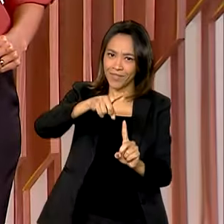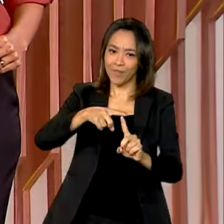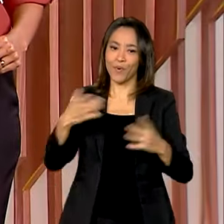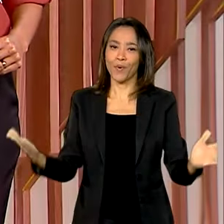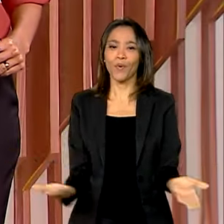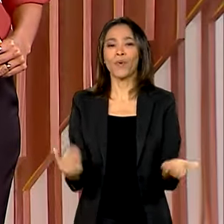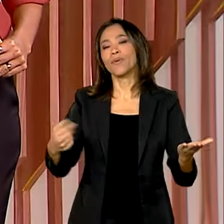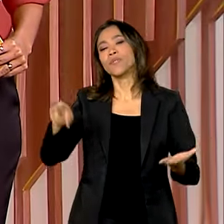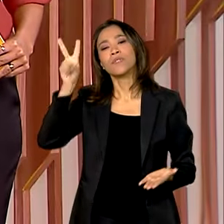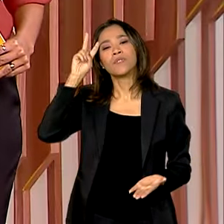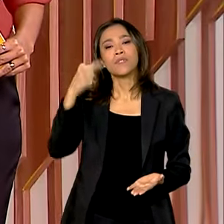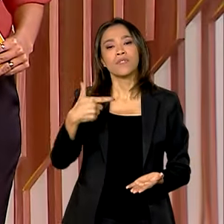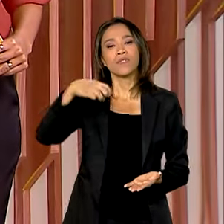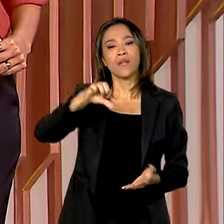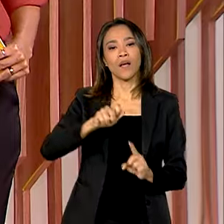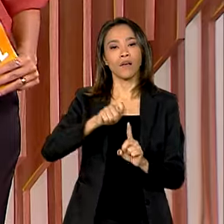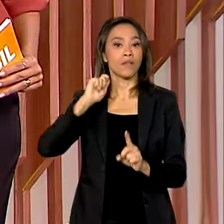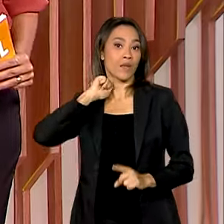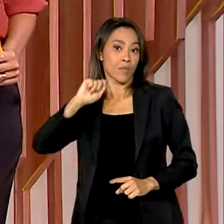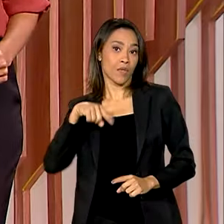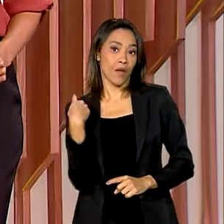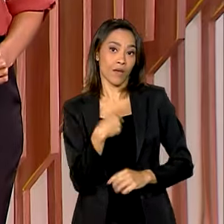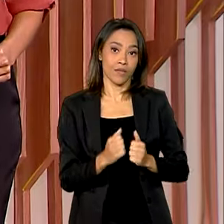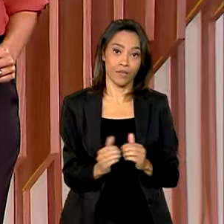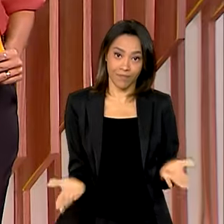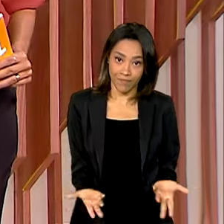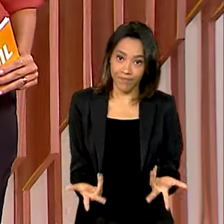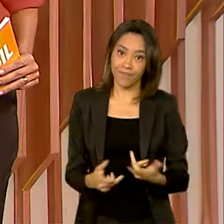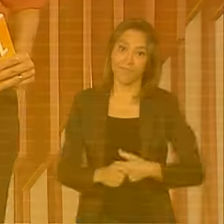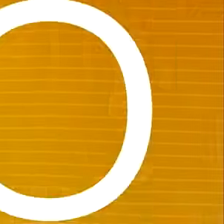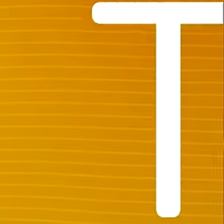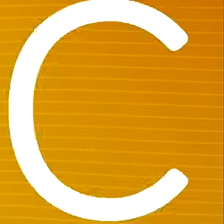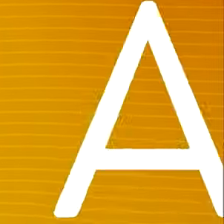Segunda-feira, 29 de abril, o Brasil em Dia começa agora.